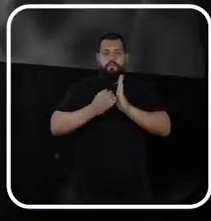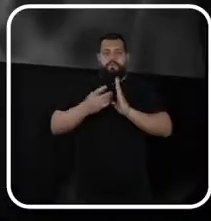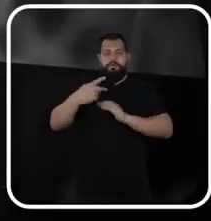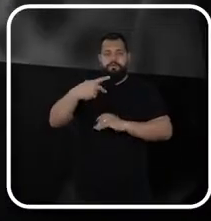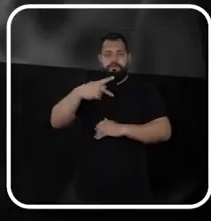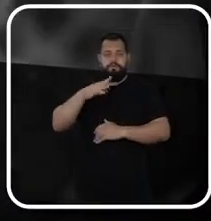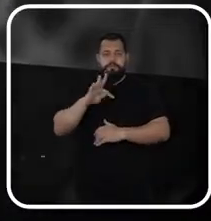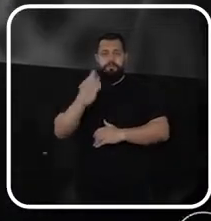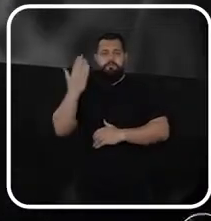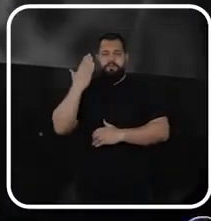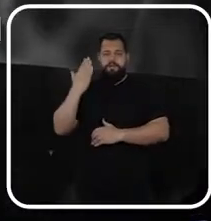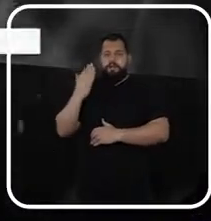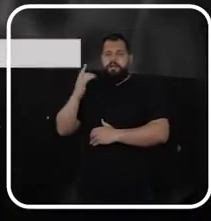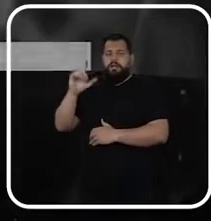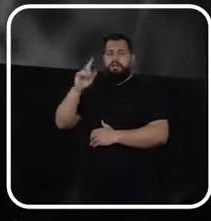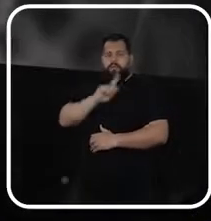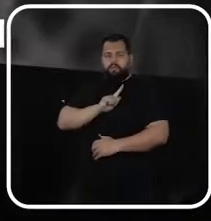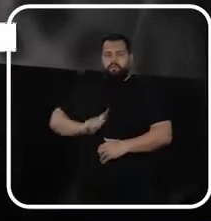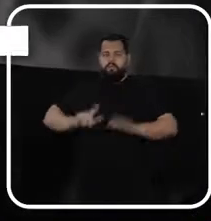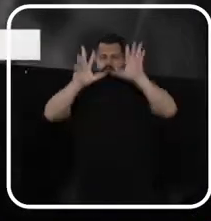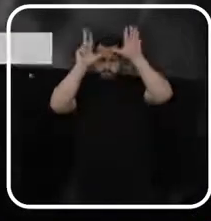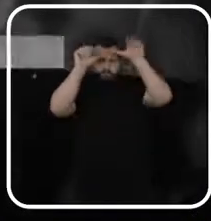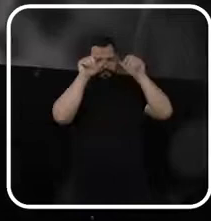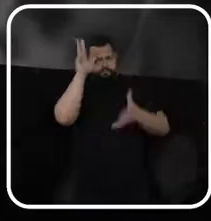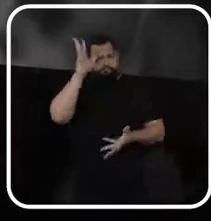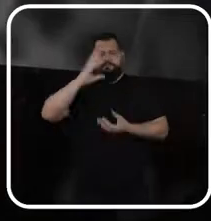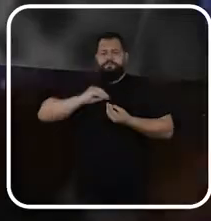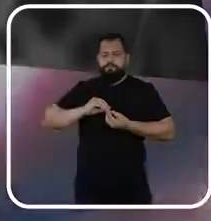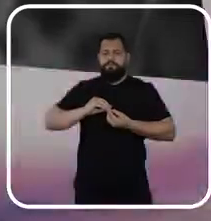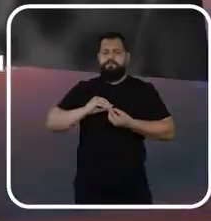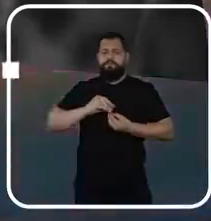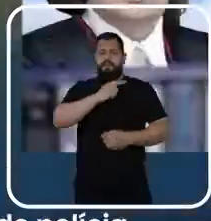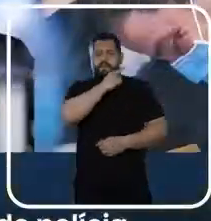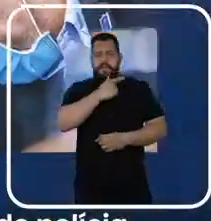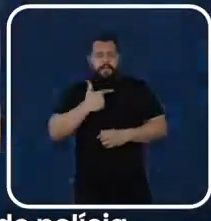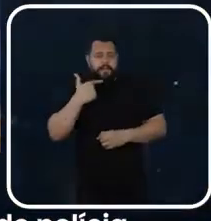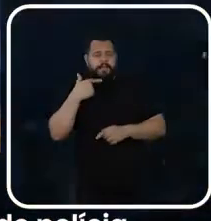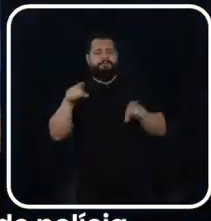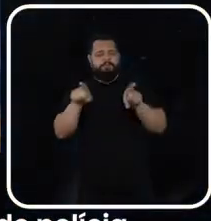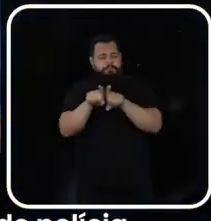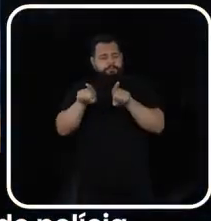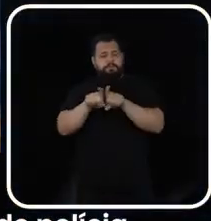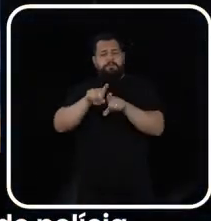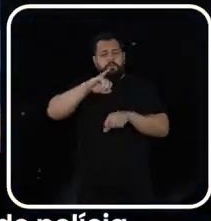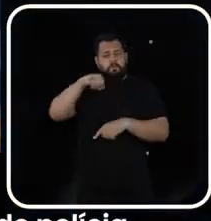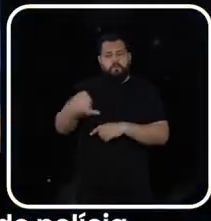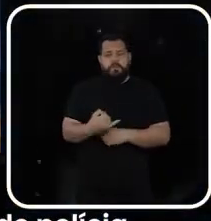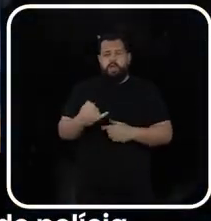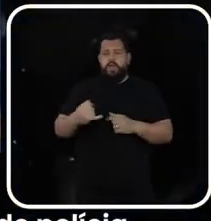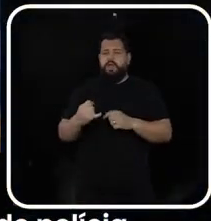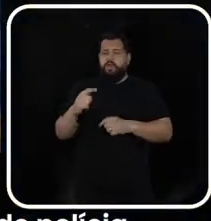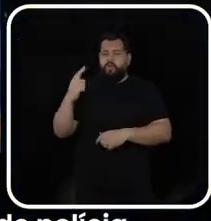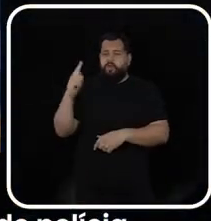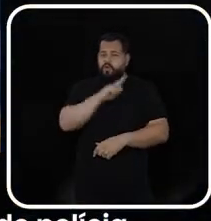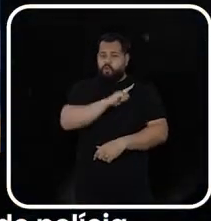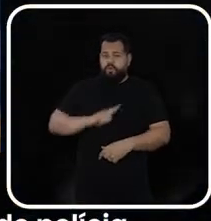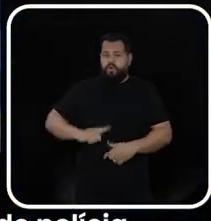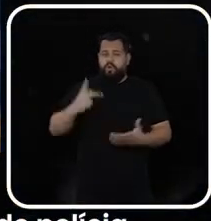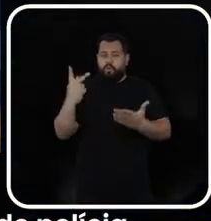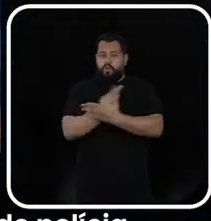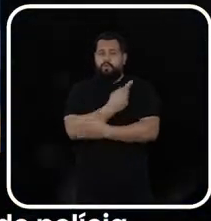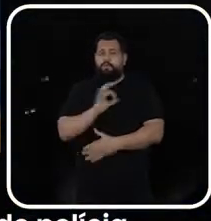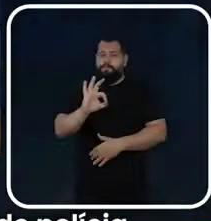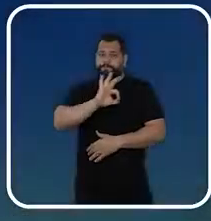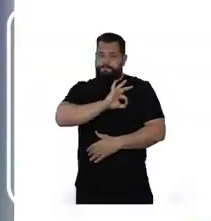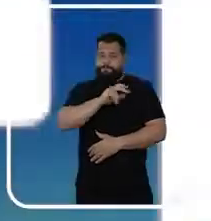A turma do PT já teve sua chance de governar o Acre e deu no que deu O Gladson também já teve sua chance e seu governo virou